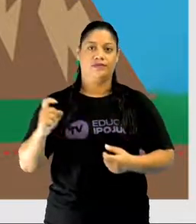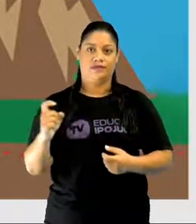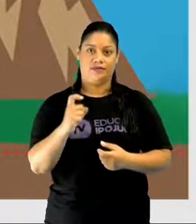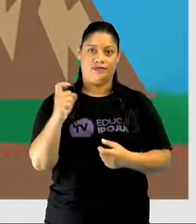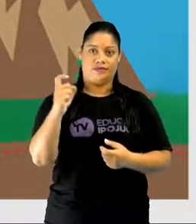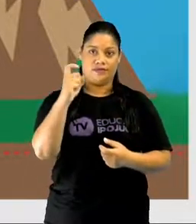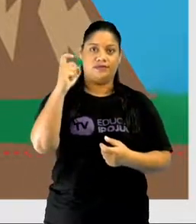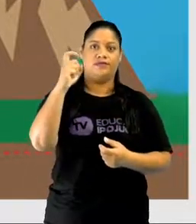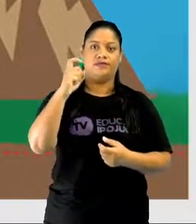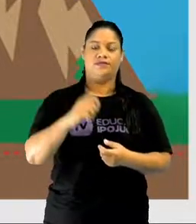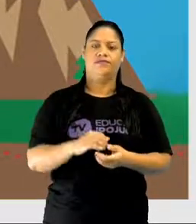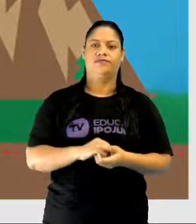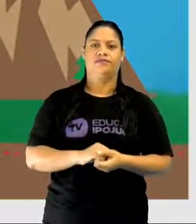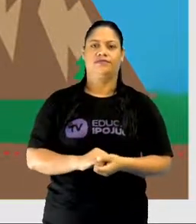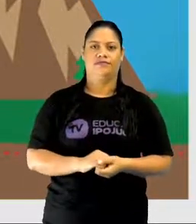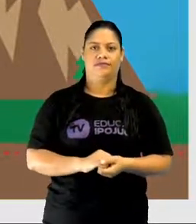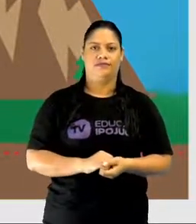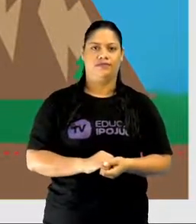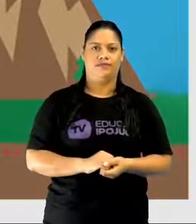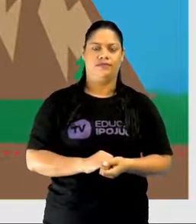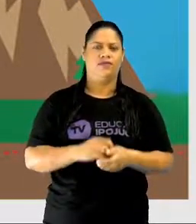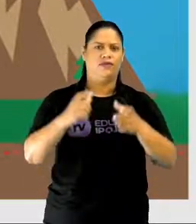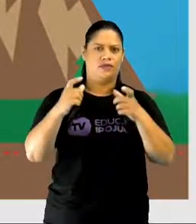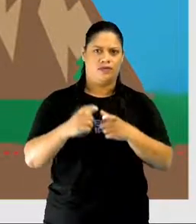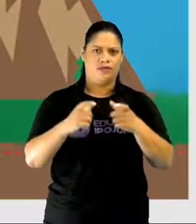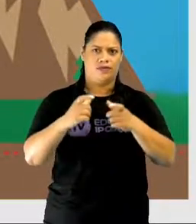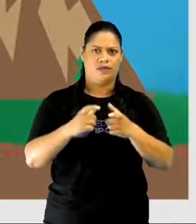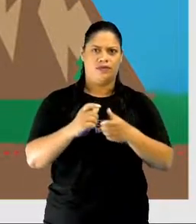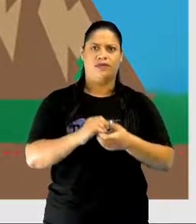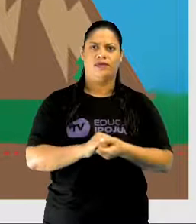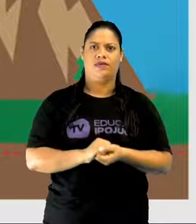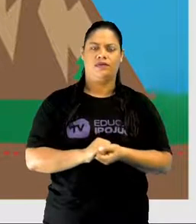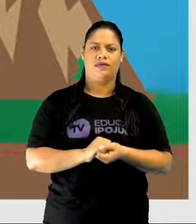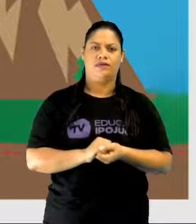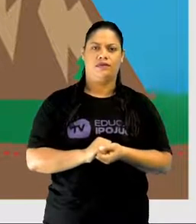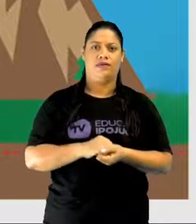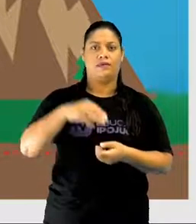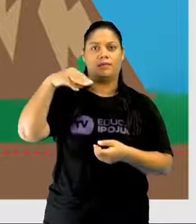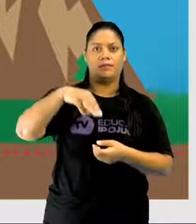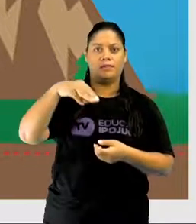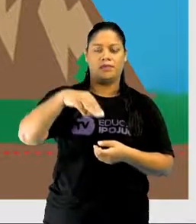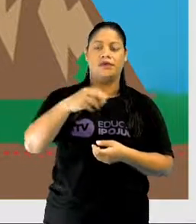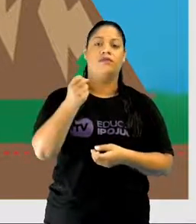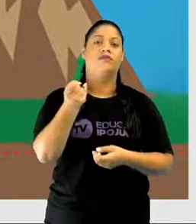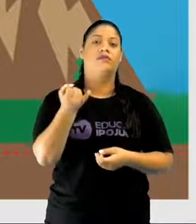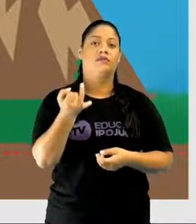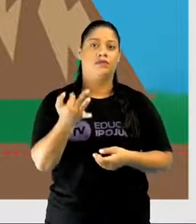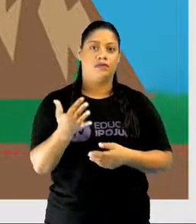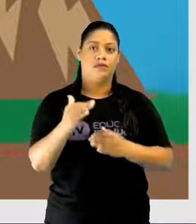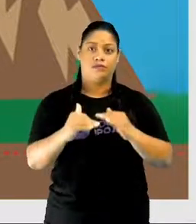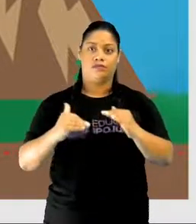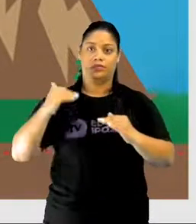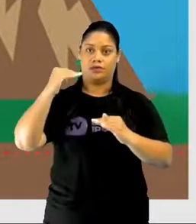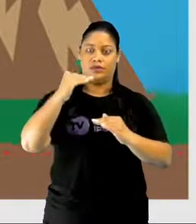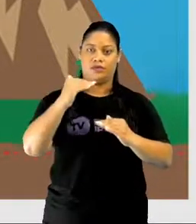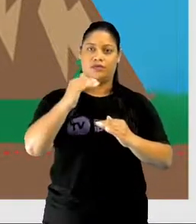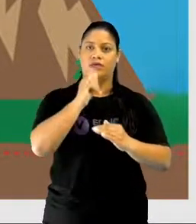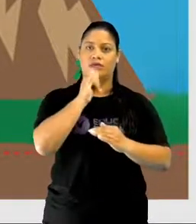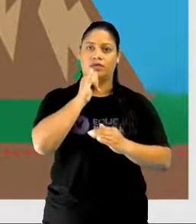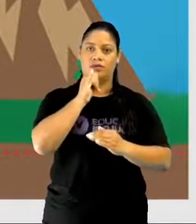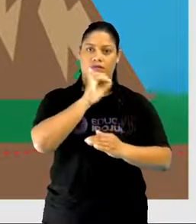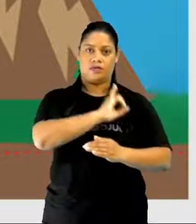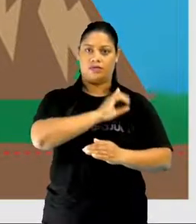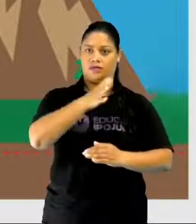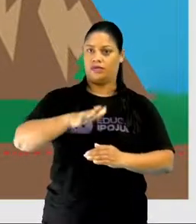isso a gente ouve muito, tal lugar é tantos metros acima do nível do marco. Ipojuca, por exemplo.